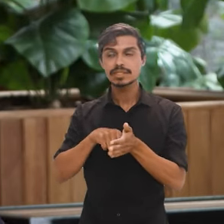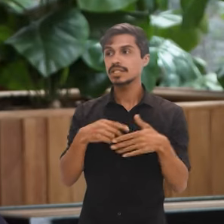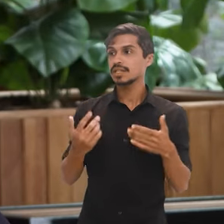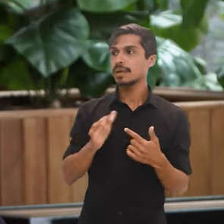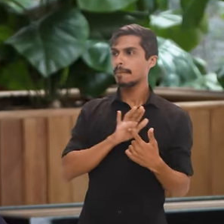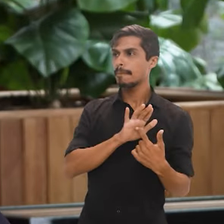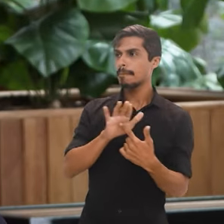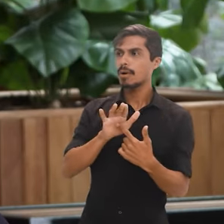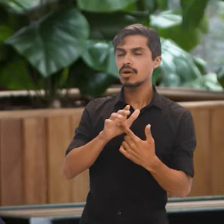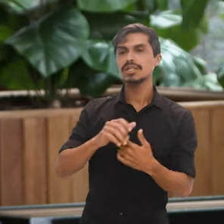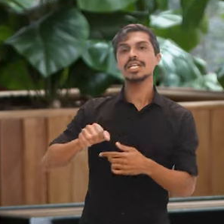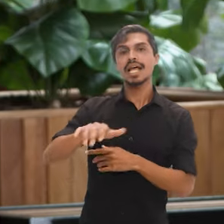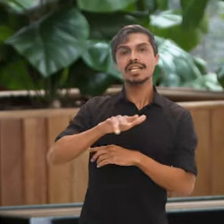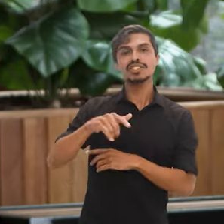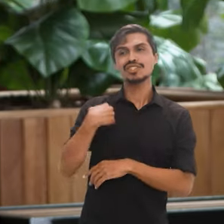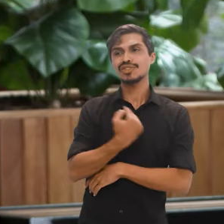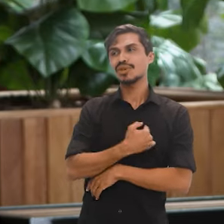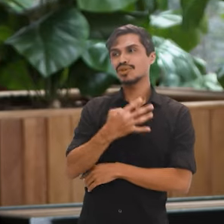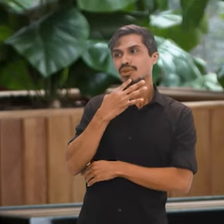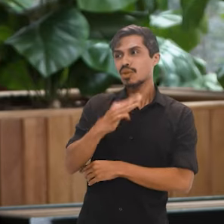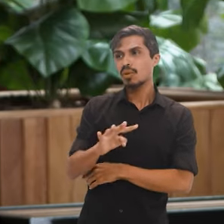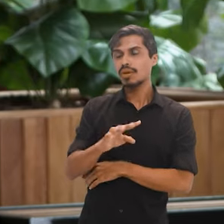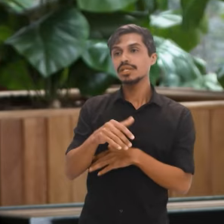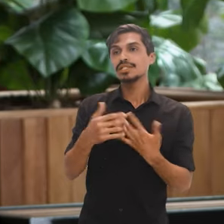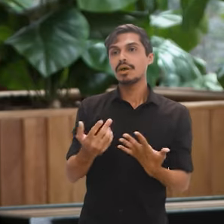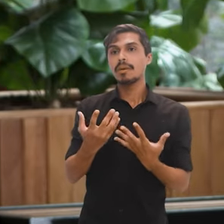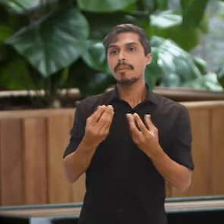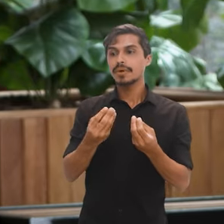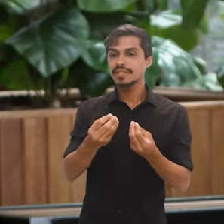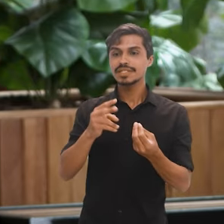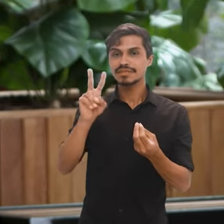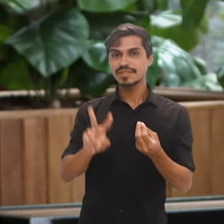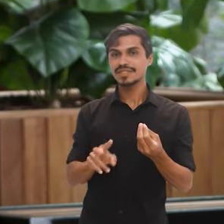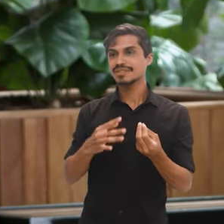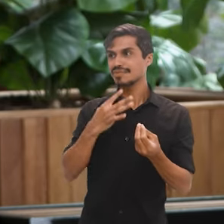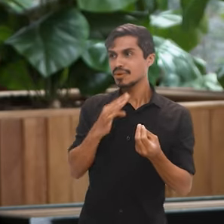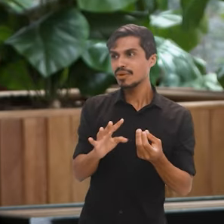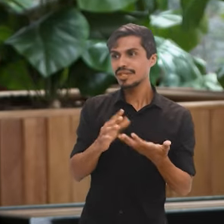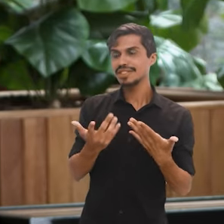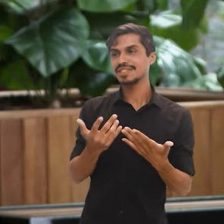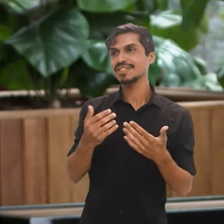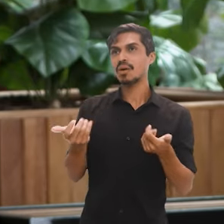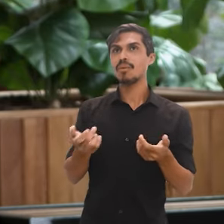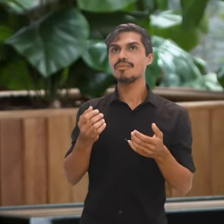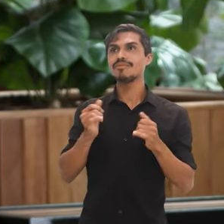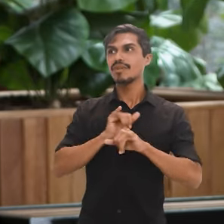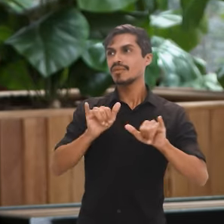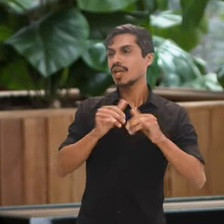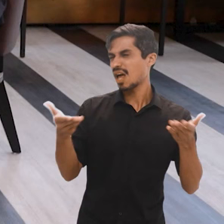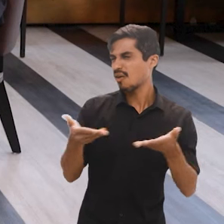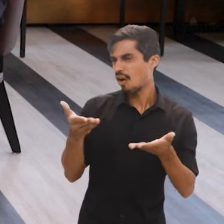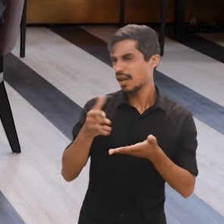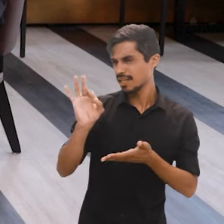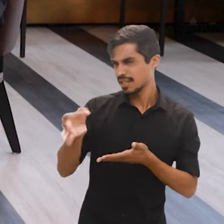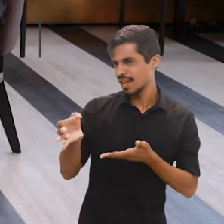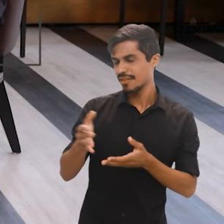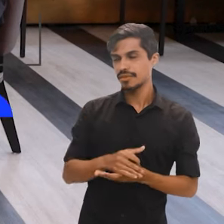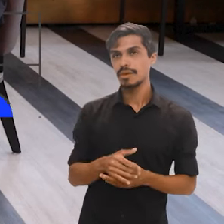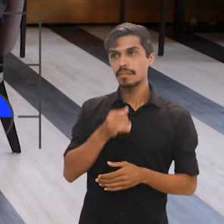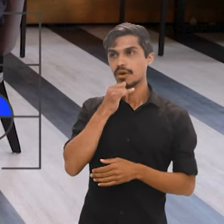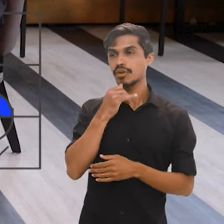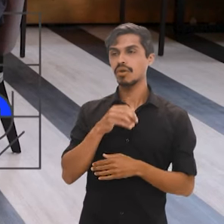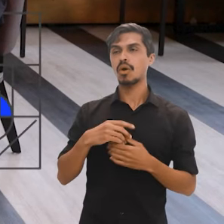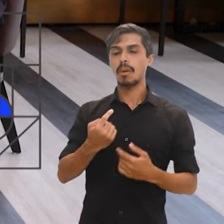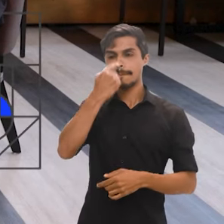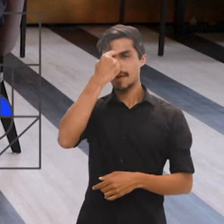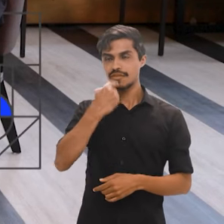mostram realidades que a gente não conhece, muitas vezes, mas não conhece, acabaram de divulgar, vocês acabaram de divulgar, por